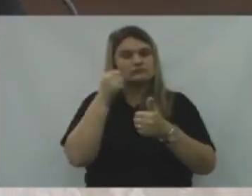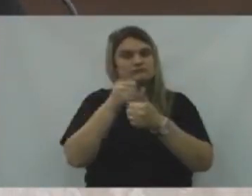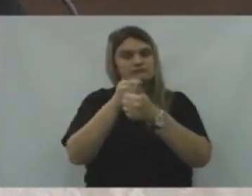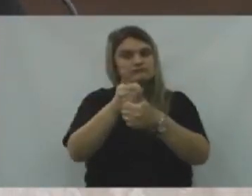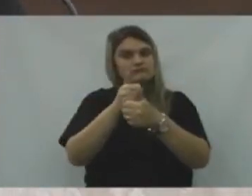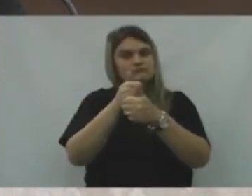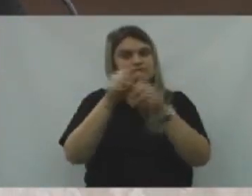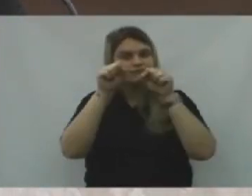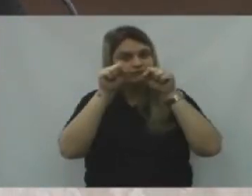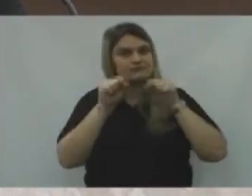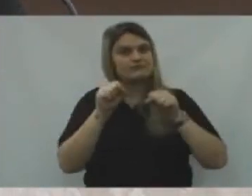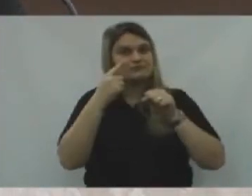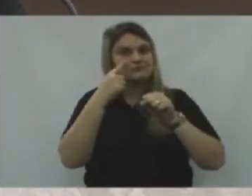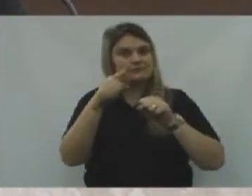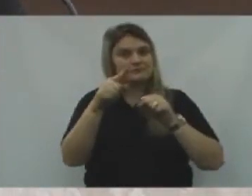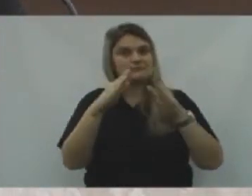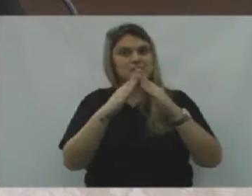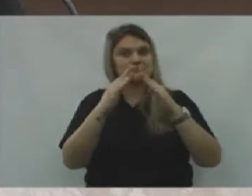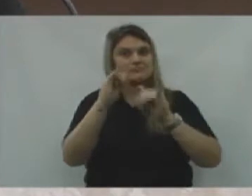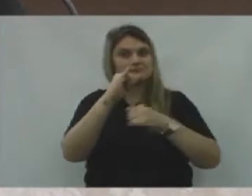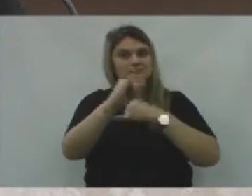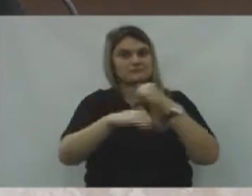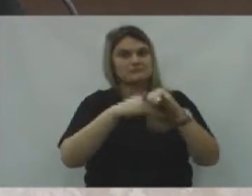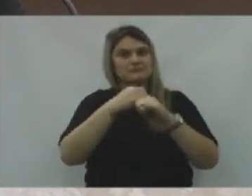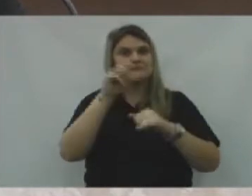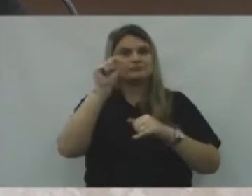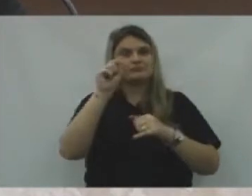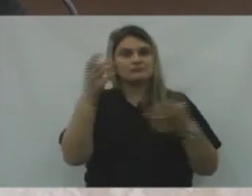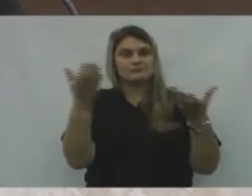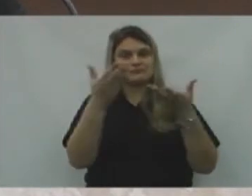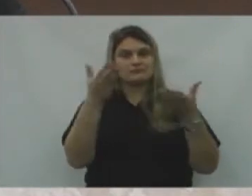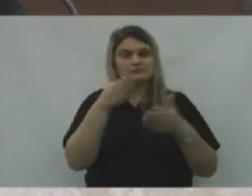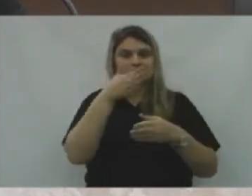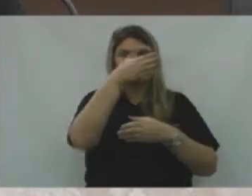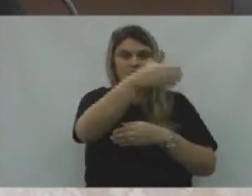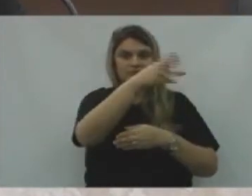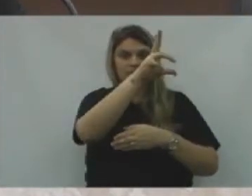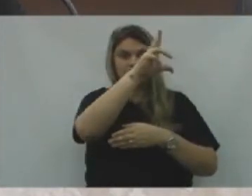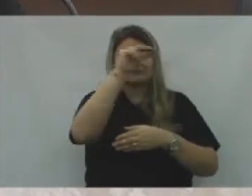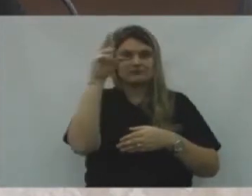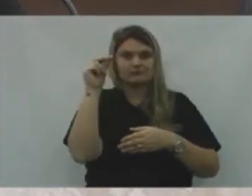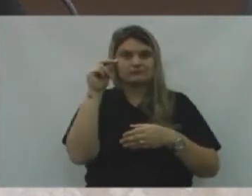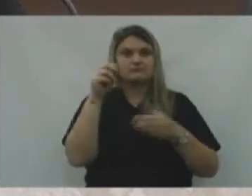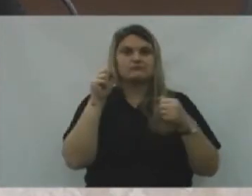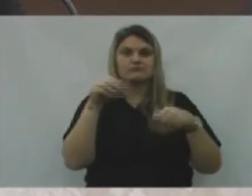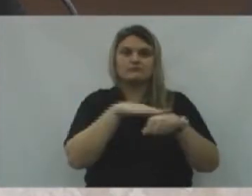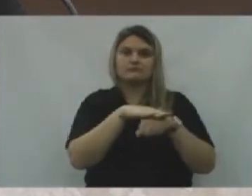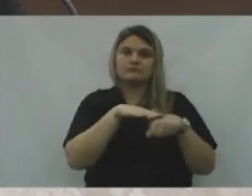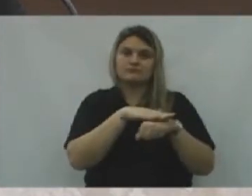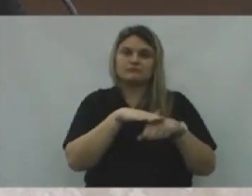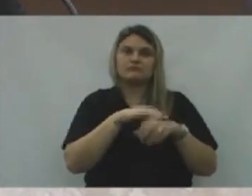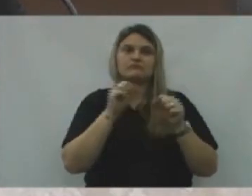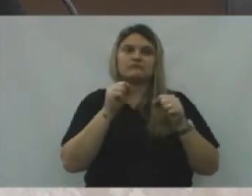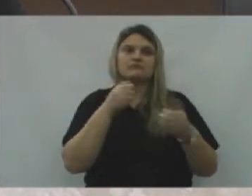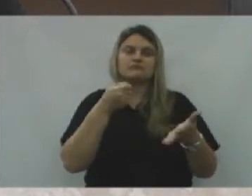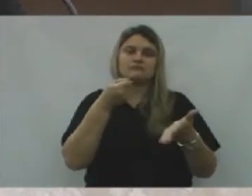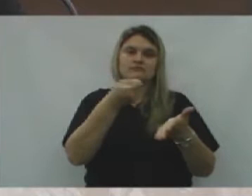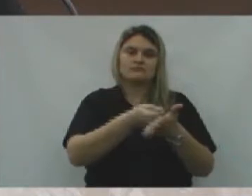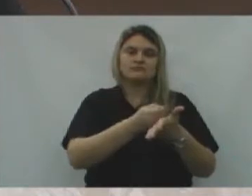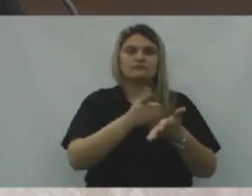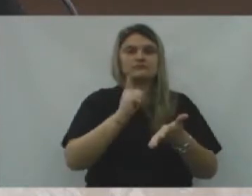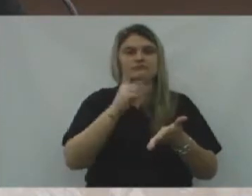da Câmara Transmitida ao vivo, Que quem quiser Se dirigir à Prefeitura, Se enquadrar No refis, Terá essas